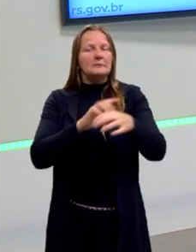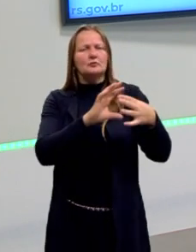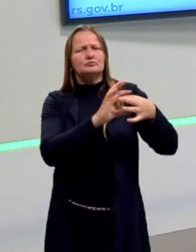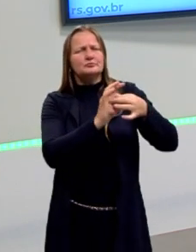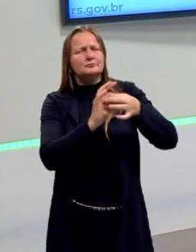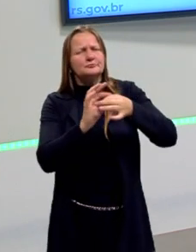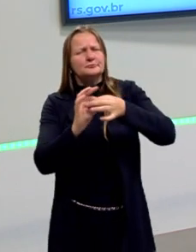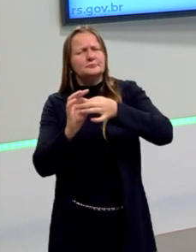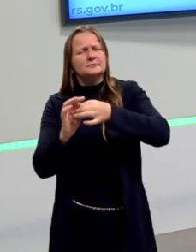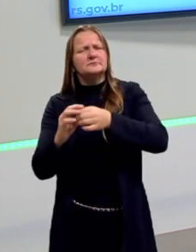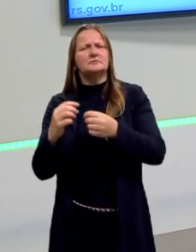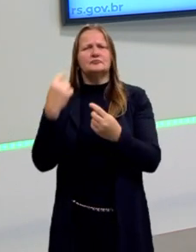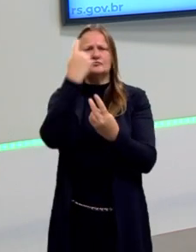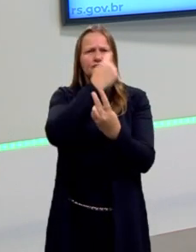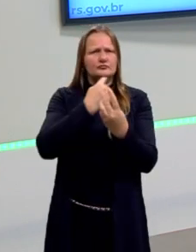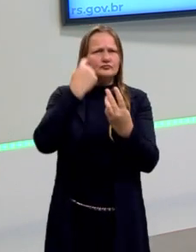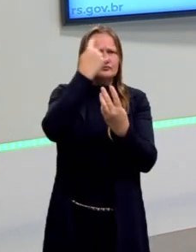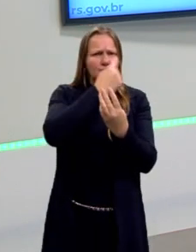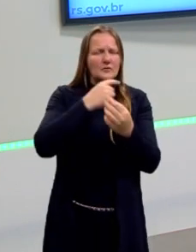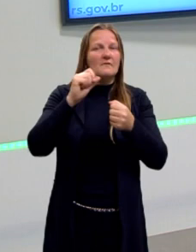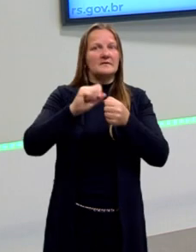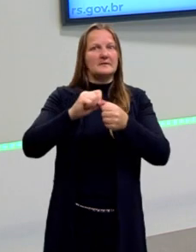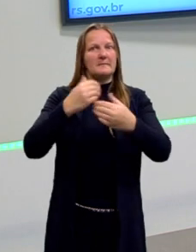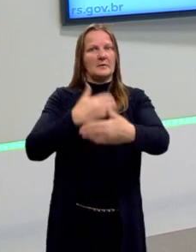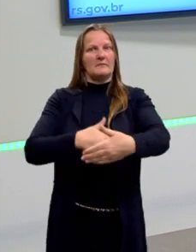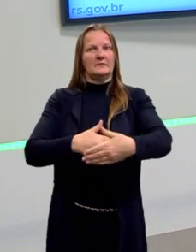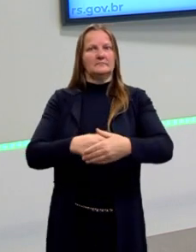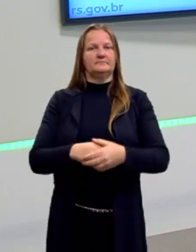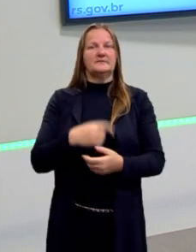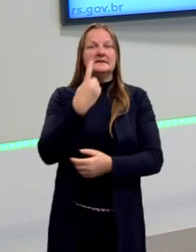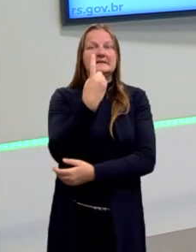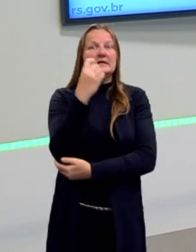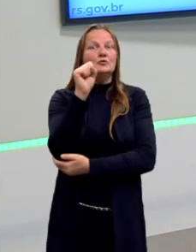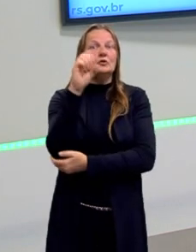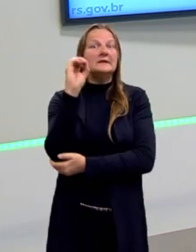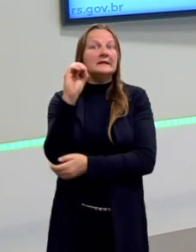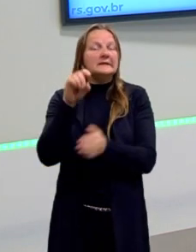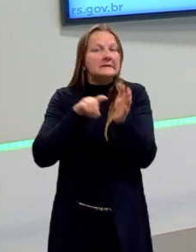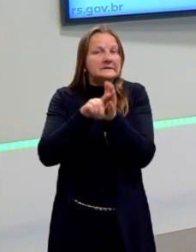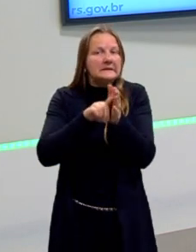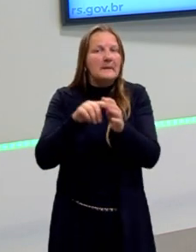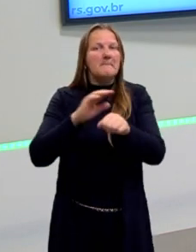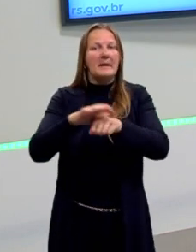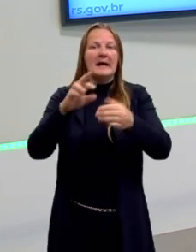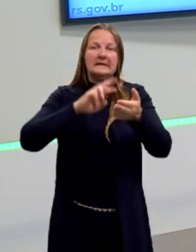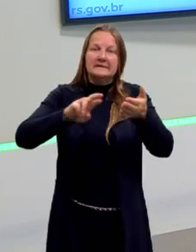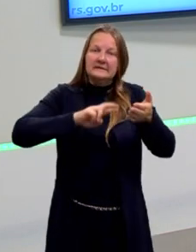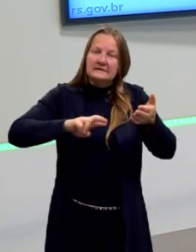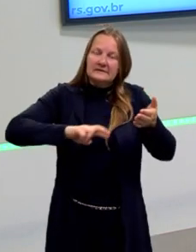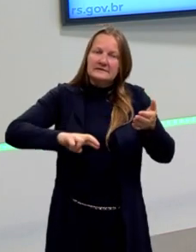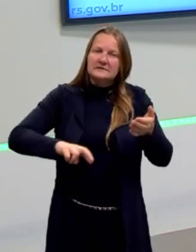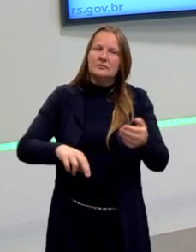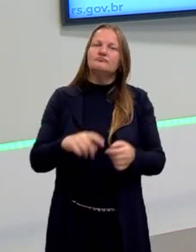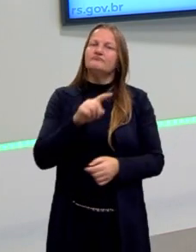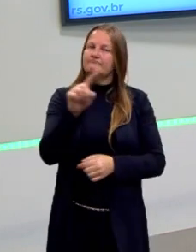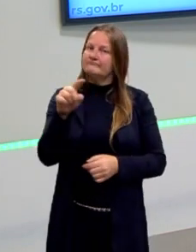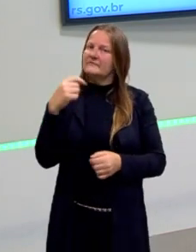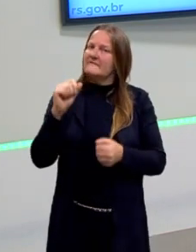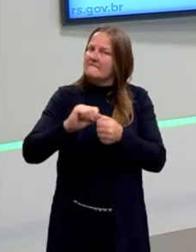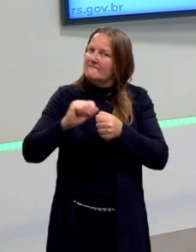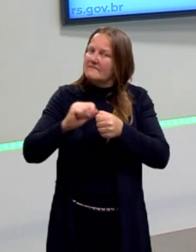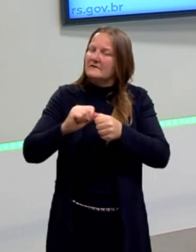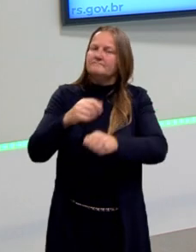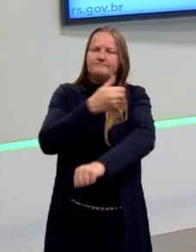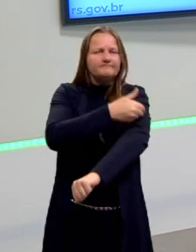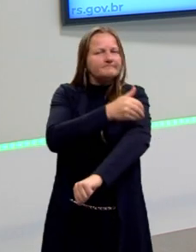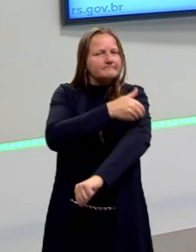demanda para a realização da prova. Então, são 180 questões, mais a redação. Então, eu sugiro que você faça esse